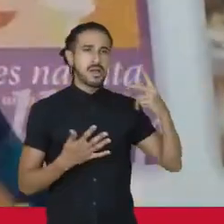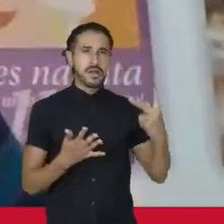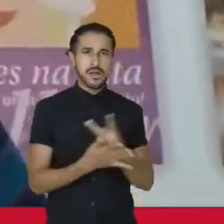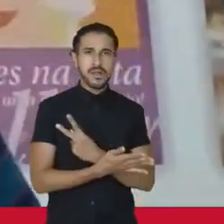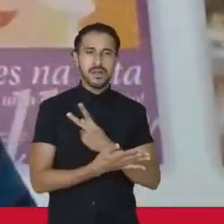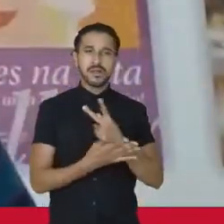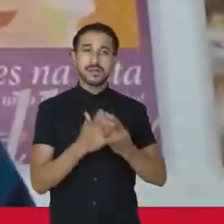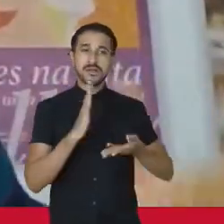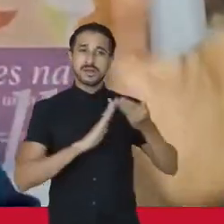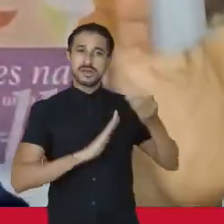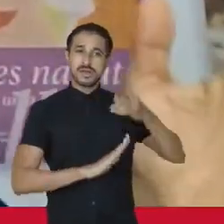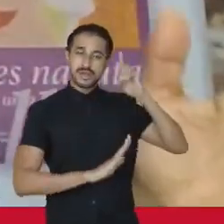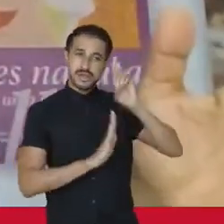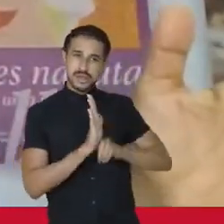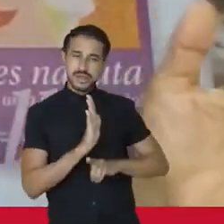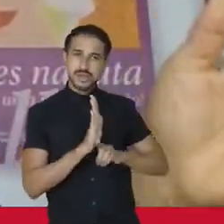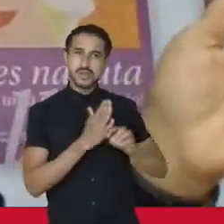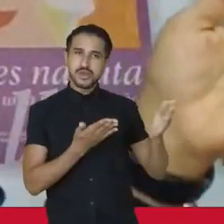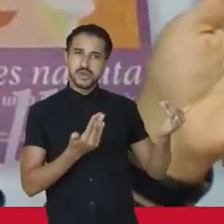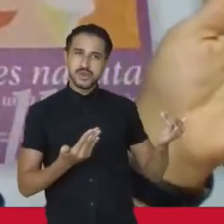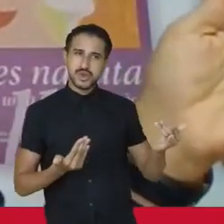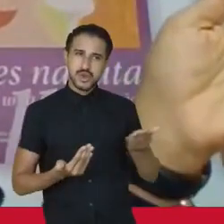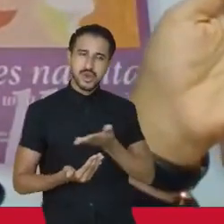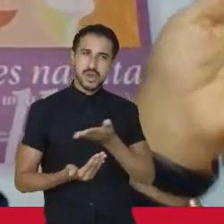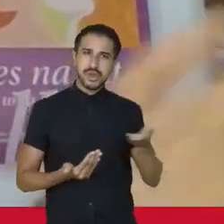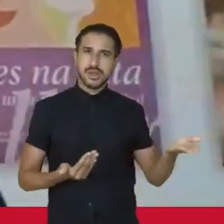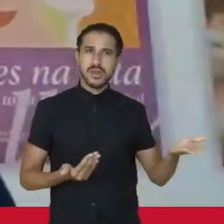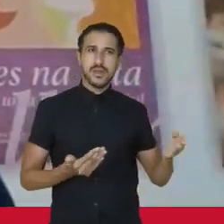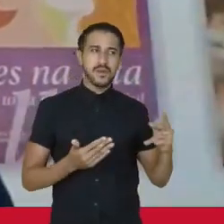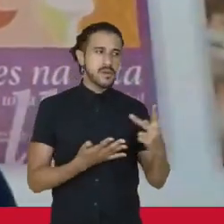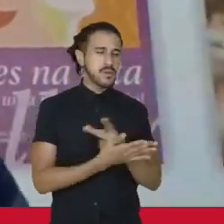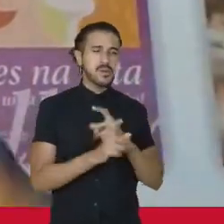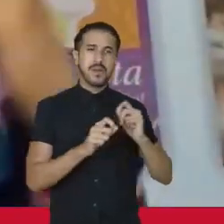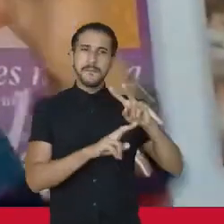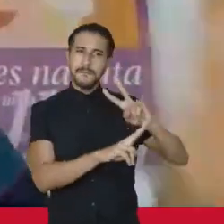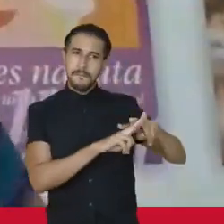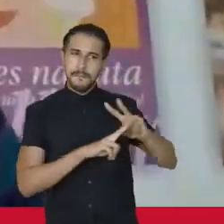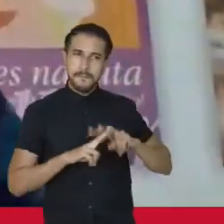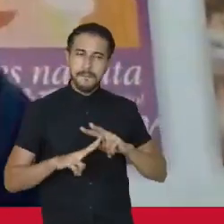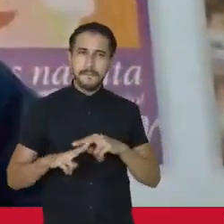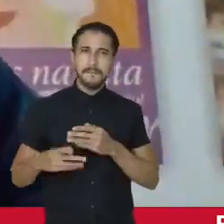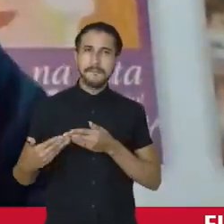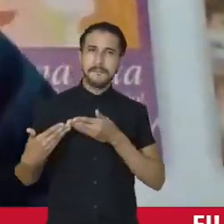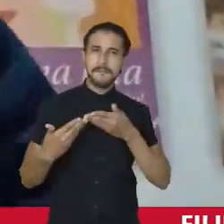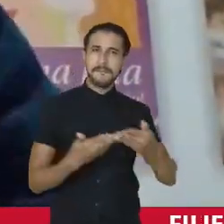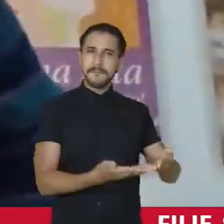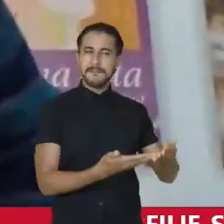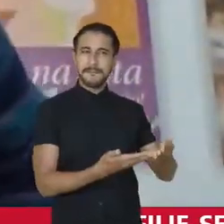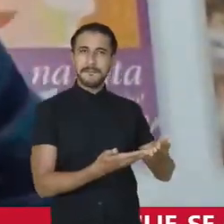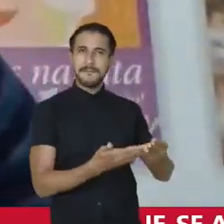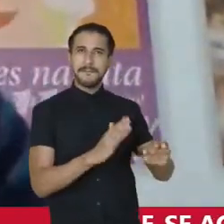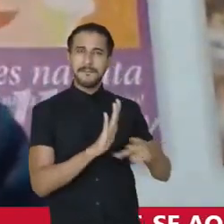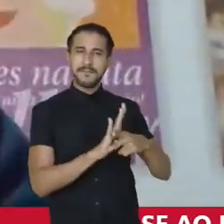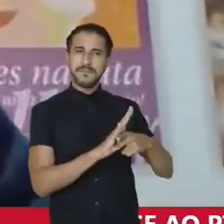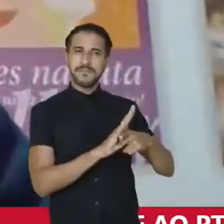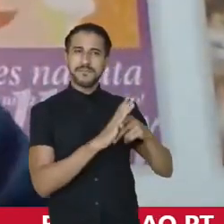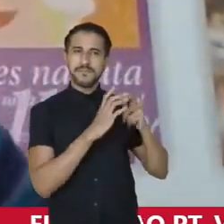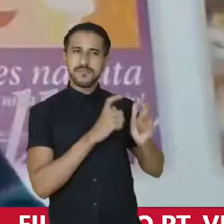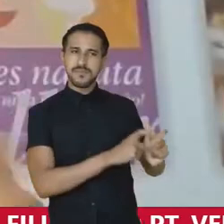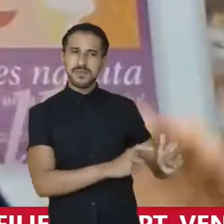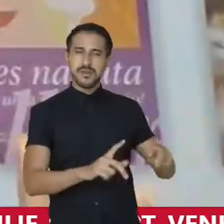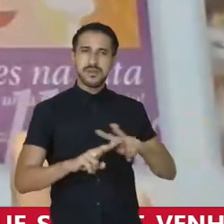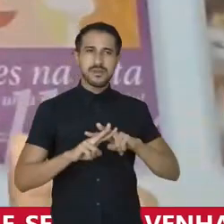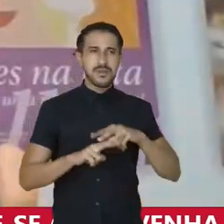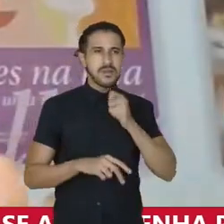violação de direitos onde jovens foram presos, levados aos presídios